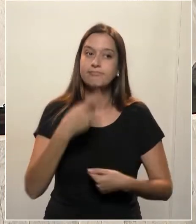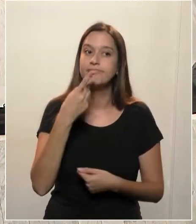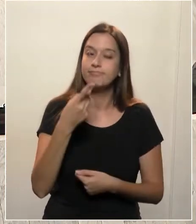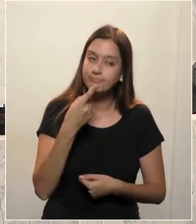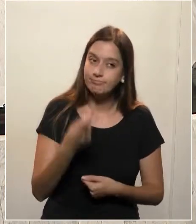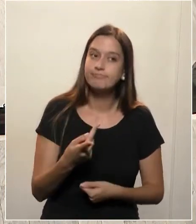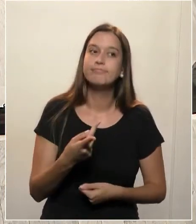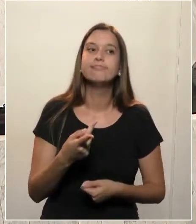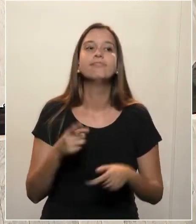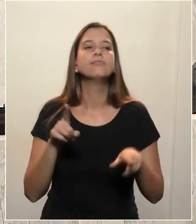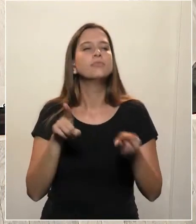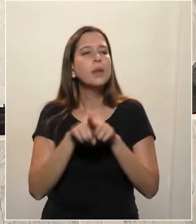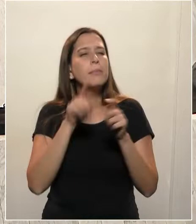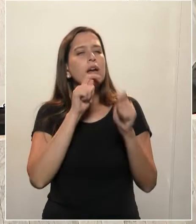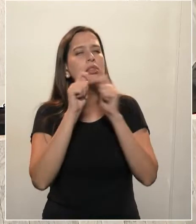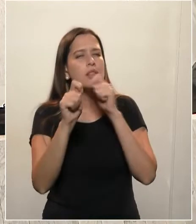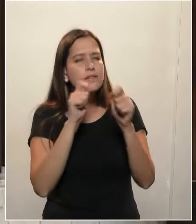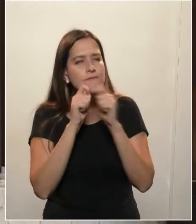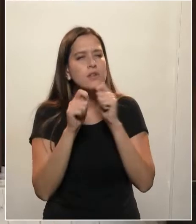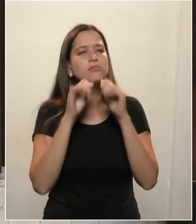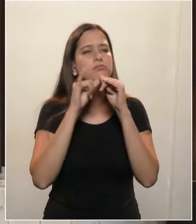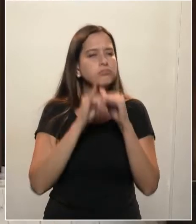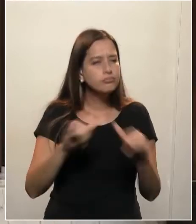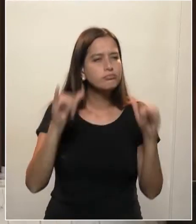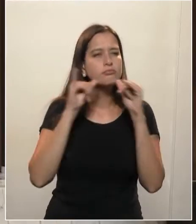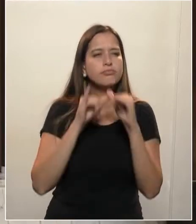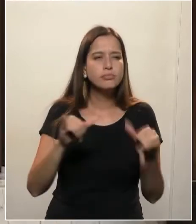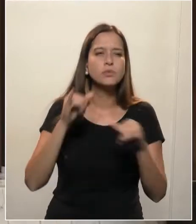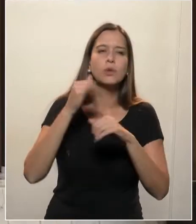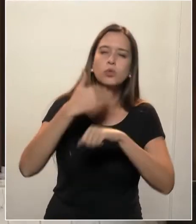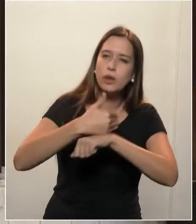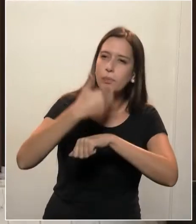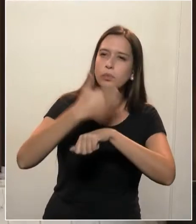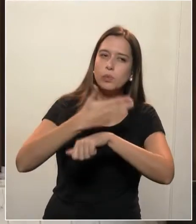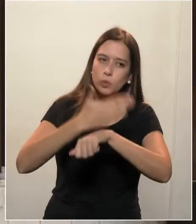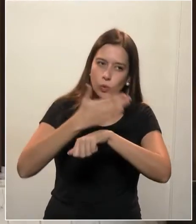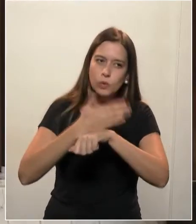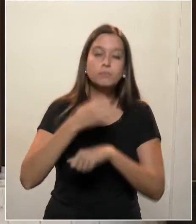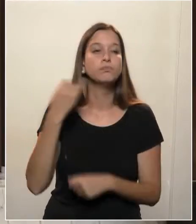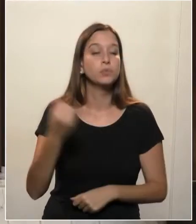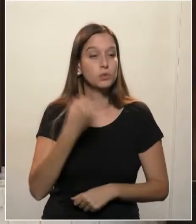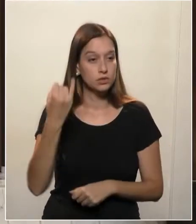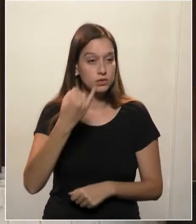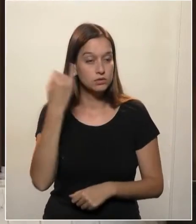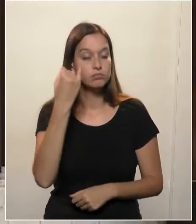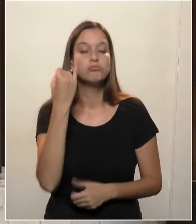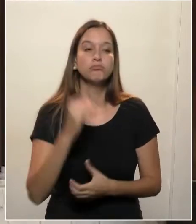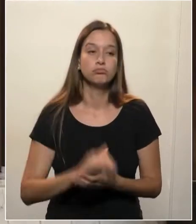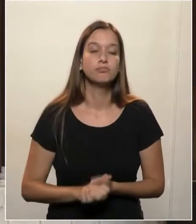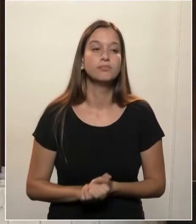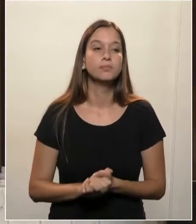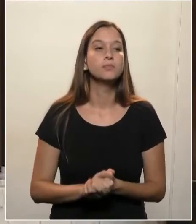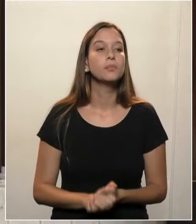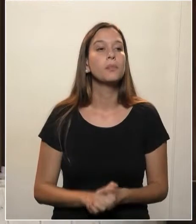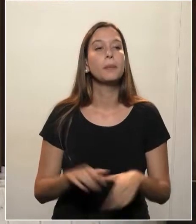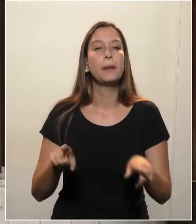divulgação, publicidade, e acho que é importante, tem dado destaque